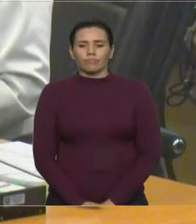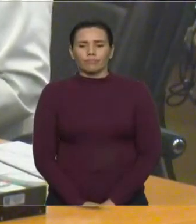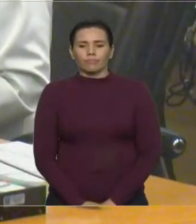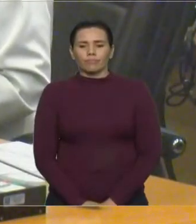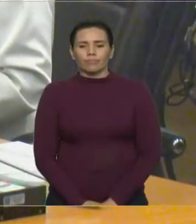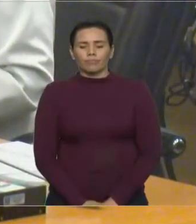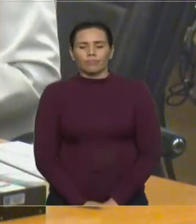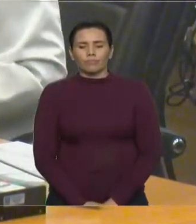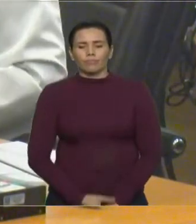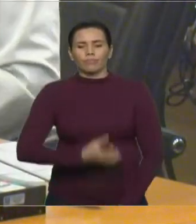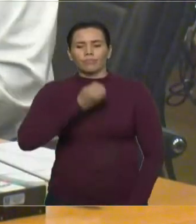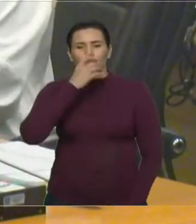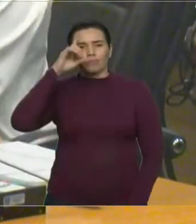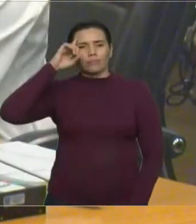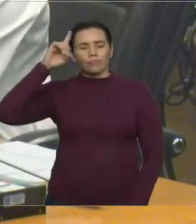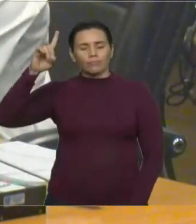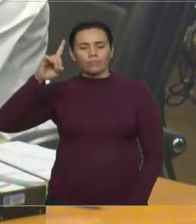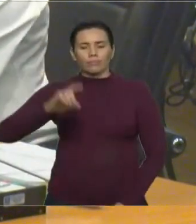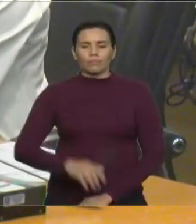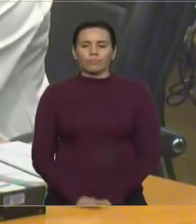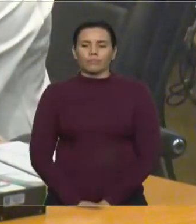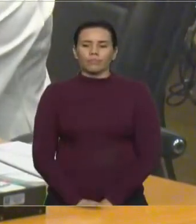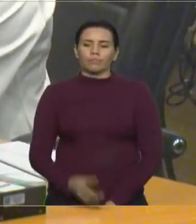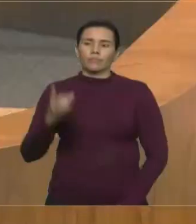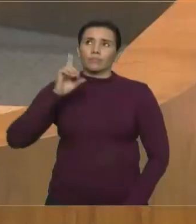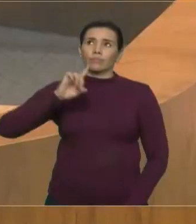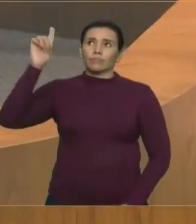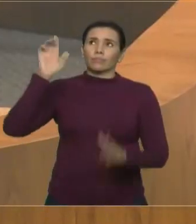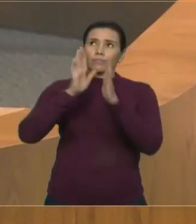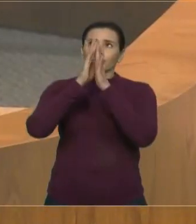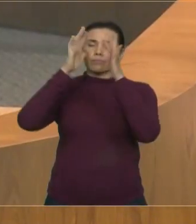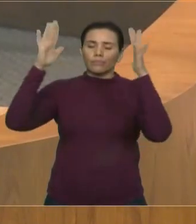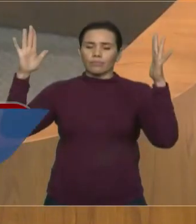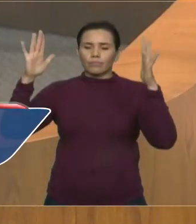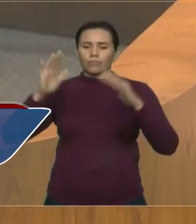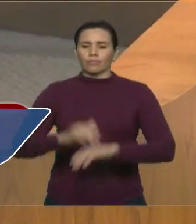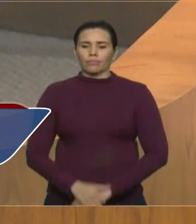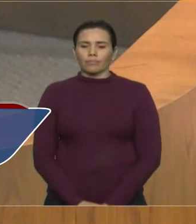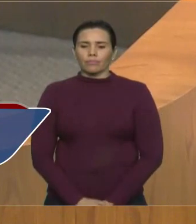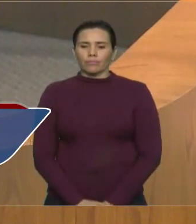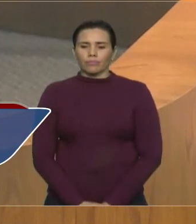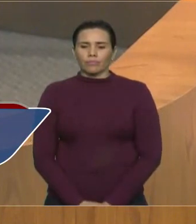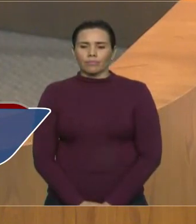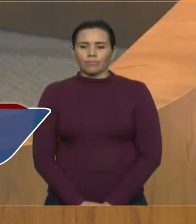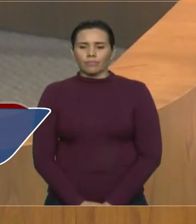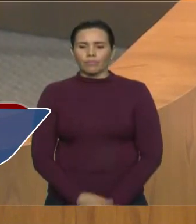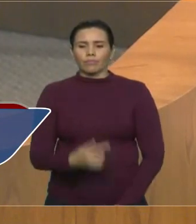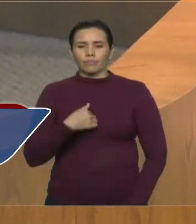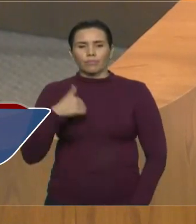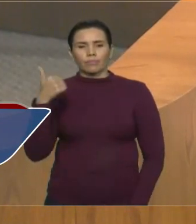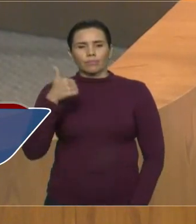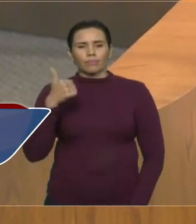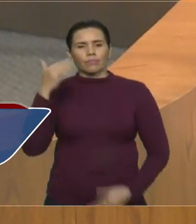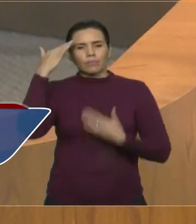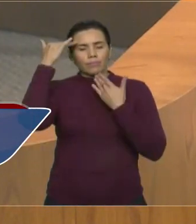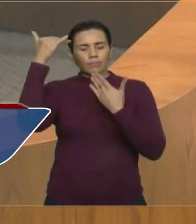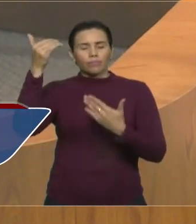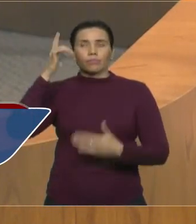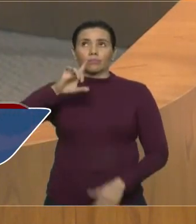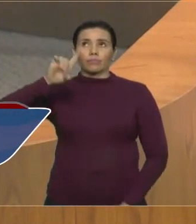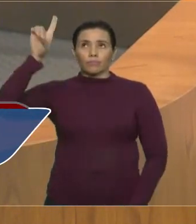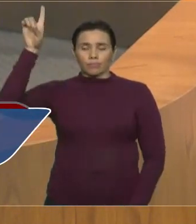Bom dia a todos, a Deus seja a glória. Primeiramente, eu quero aqui agradecer a Deus,